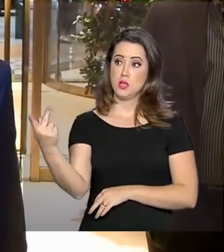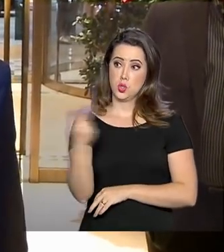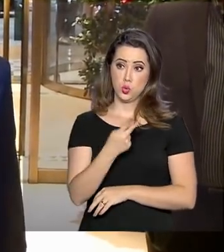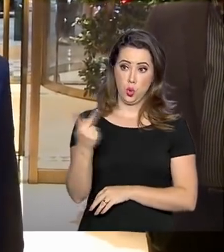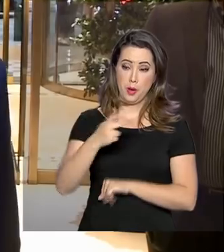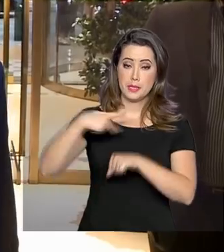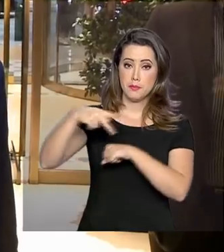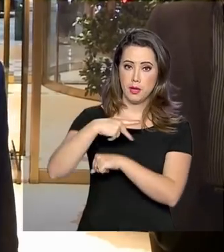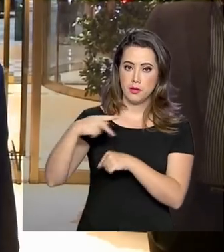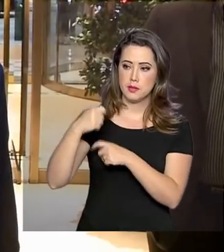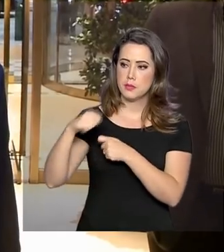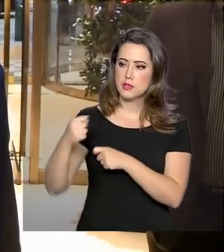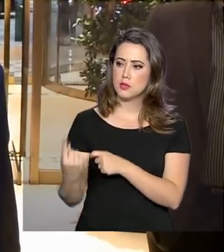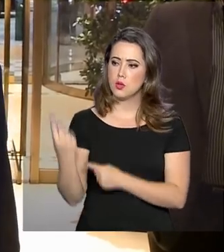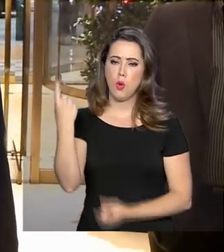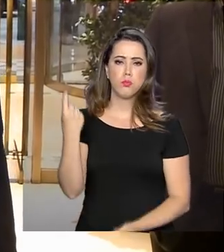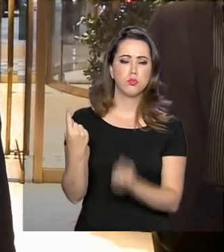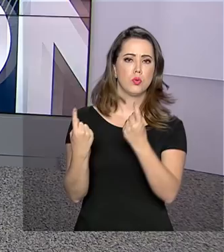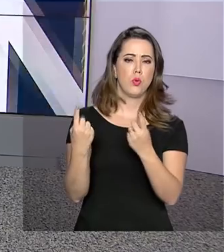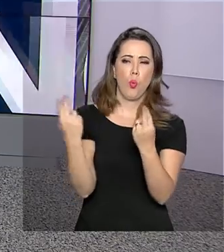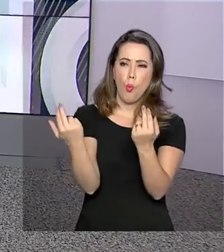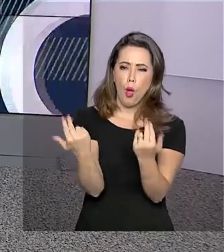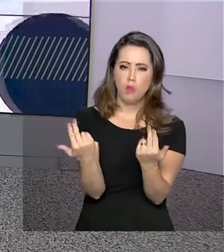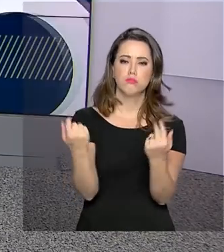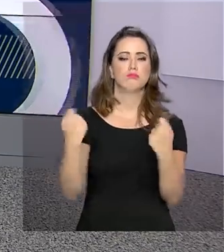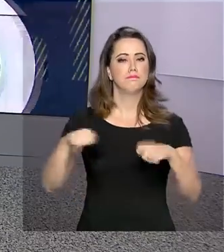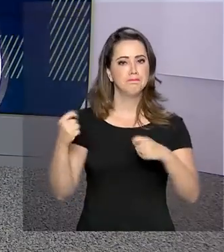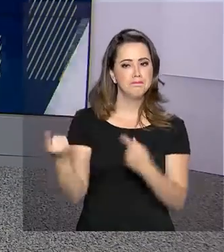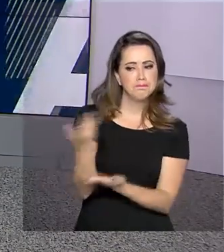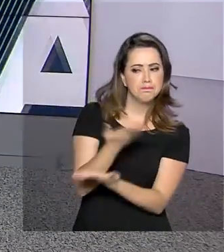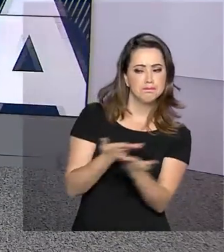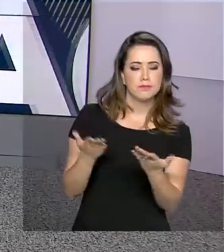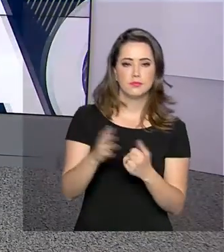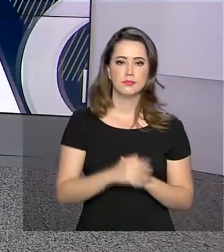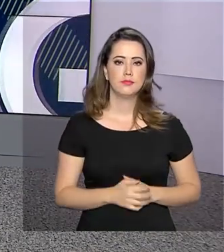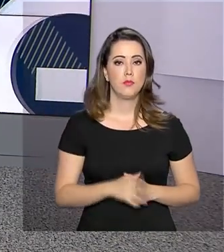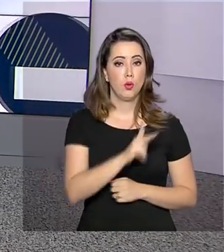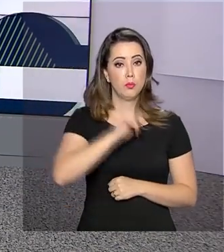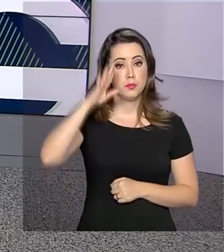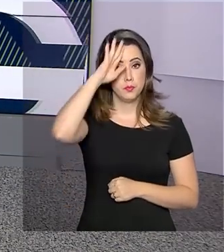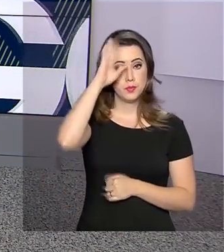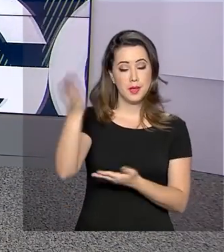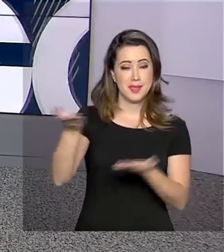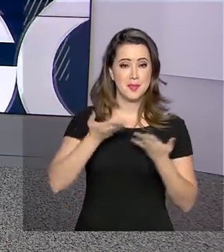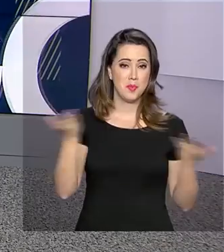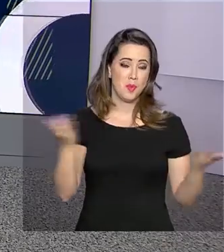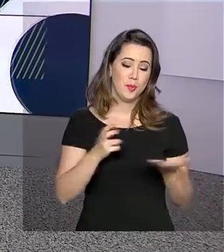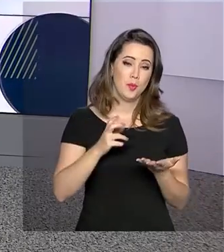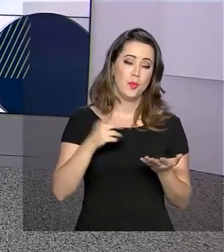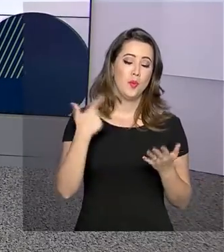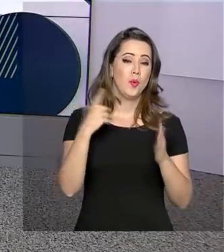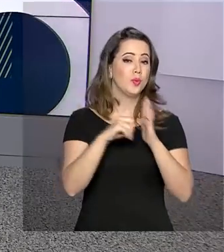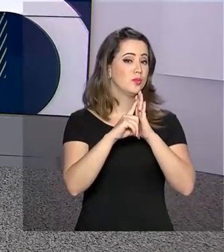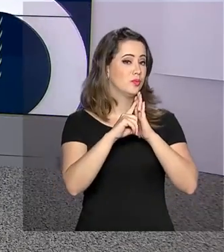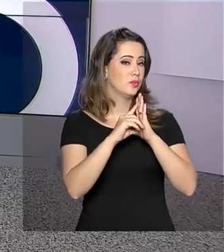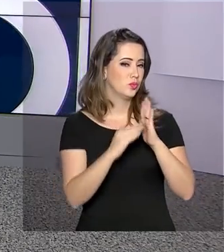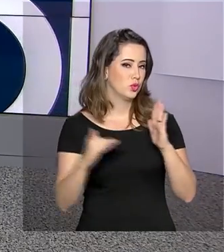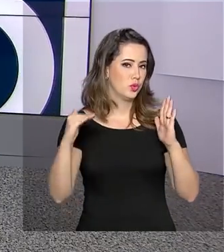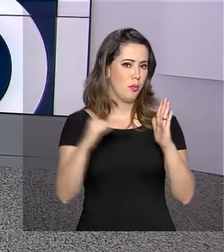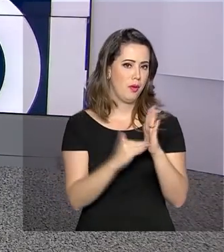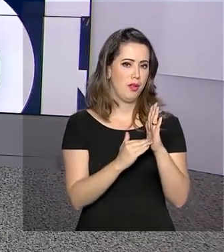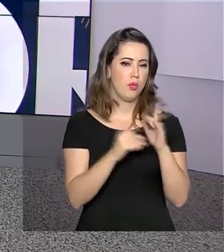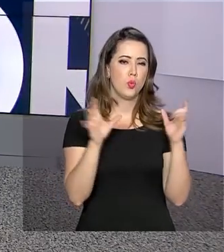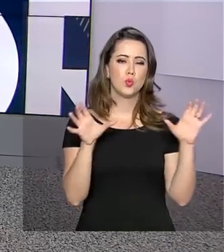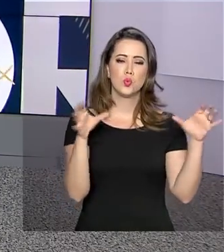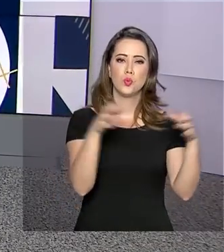e China, são complementares, são irmãos siameses. O presidente Jair Bolsonaro recebeu hoje no Palácio da Alvorada as